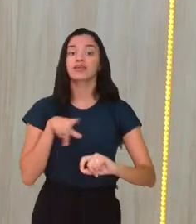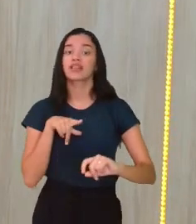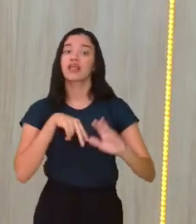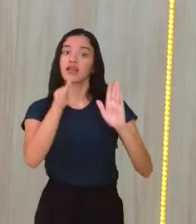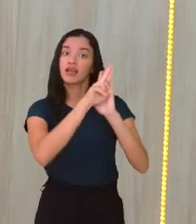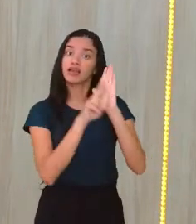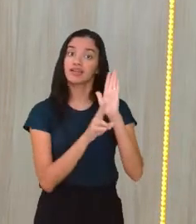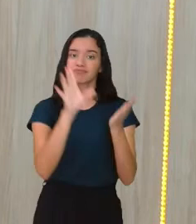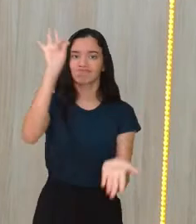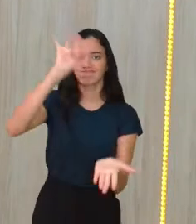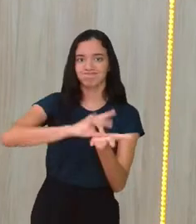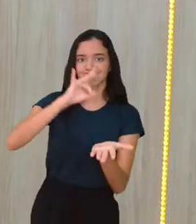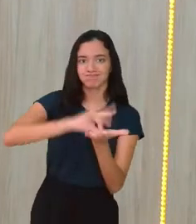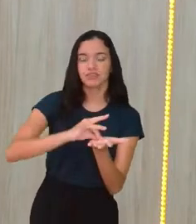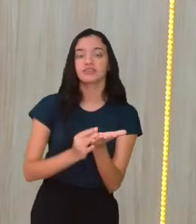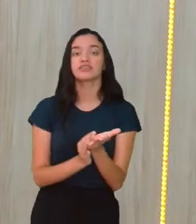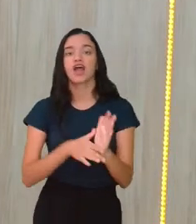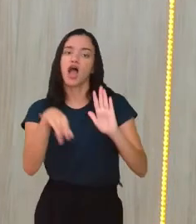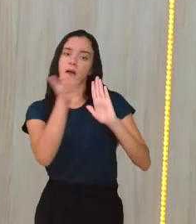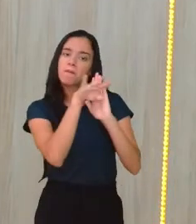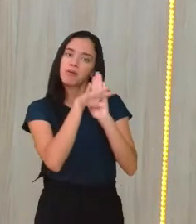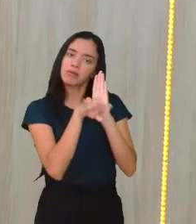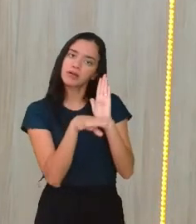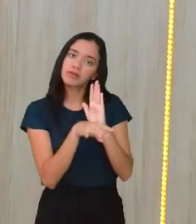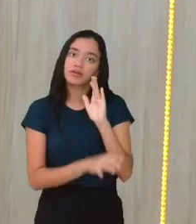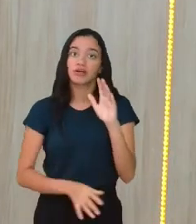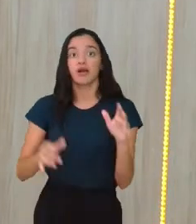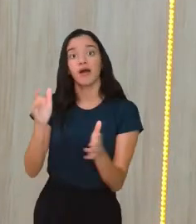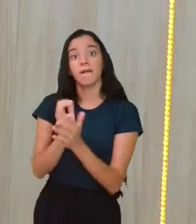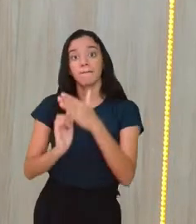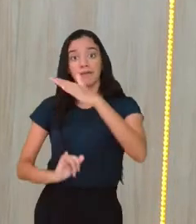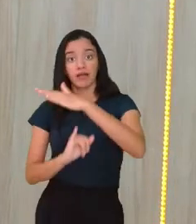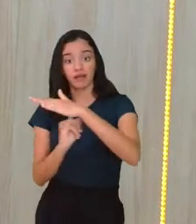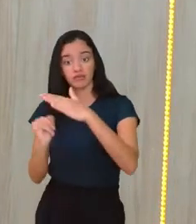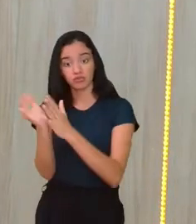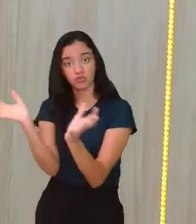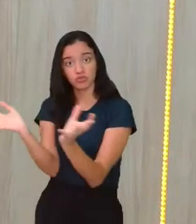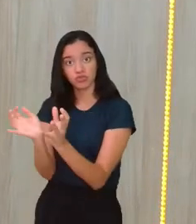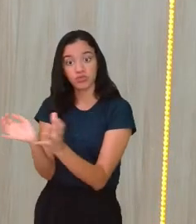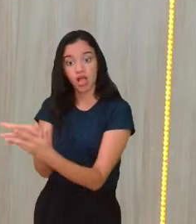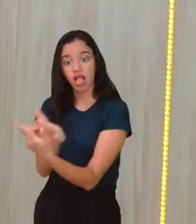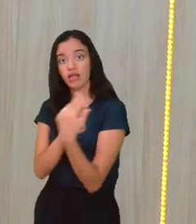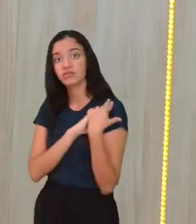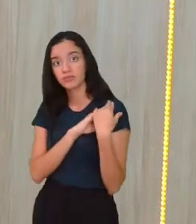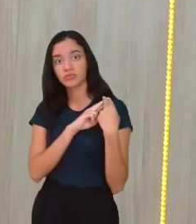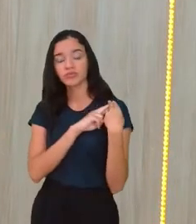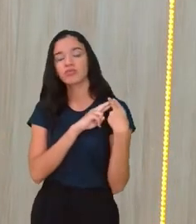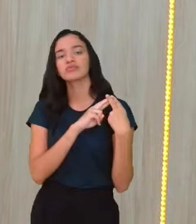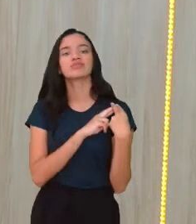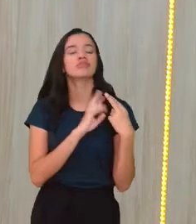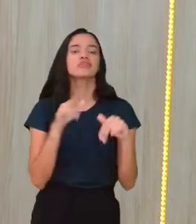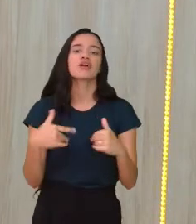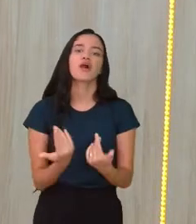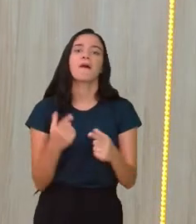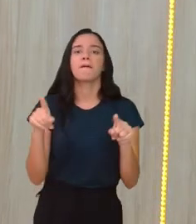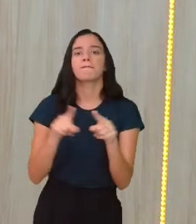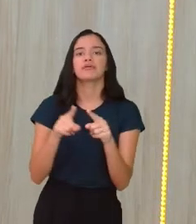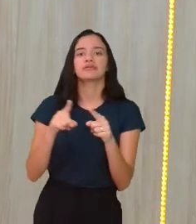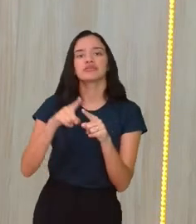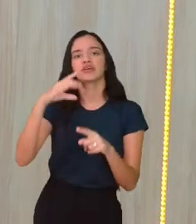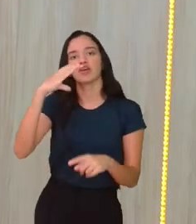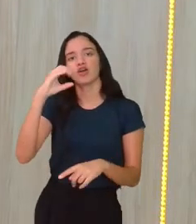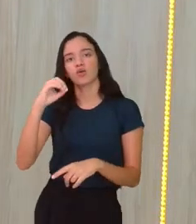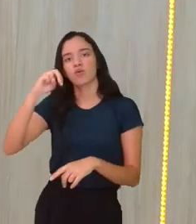regras fixas que são estabelecidas pelas instituições responsáveis. Sejam as confederações,